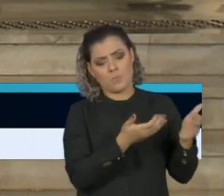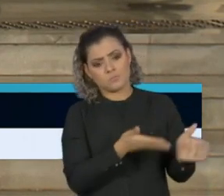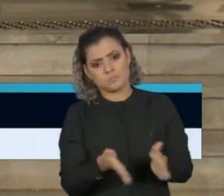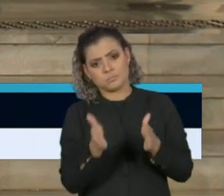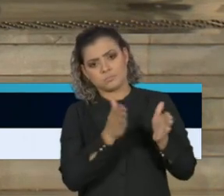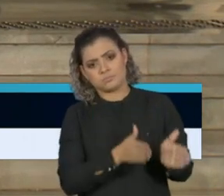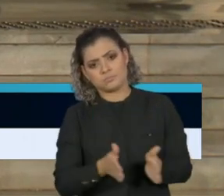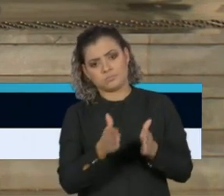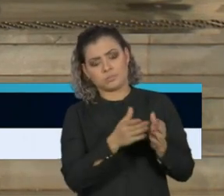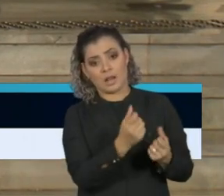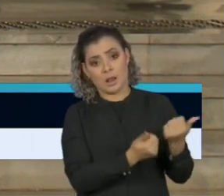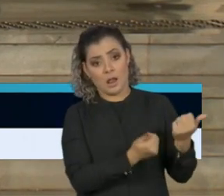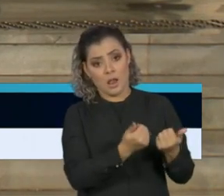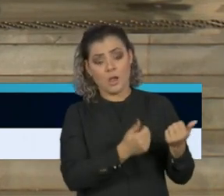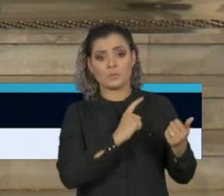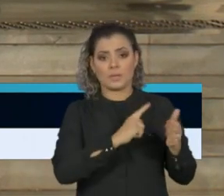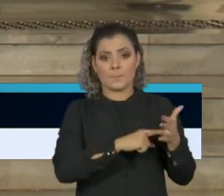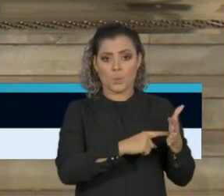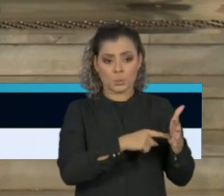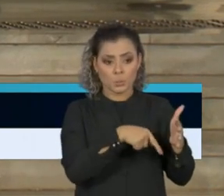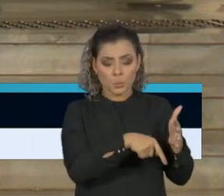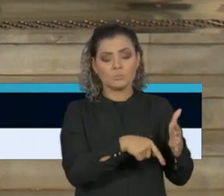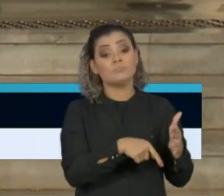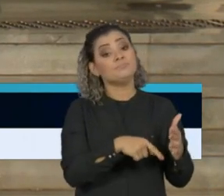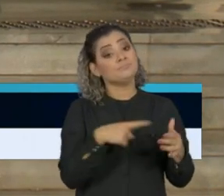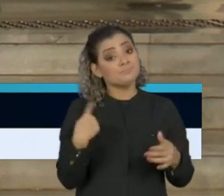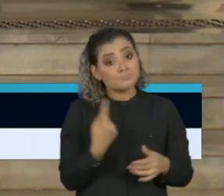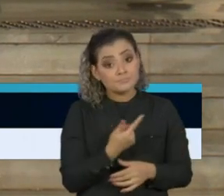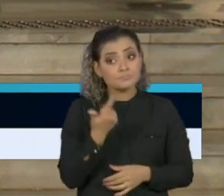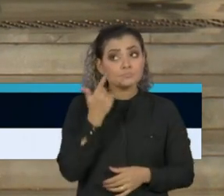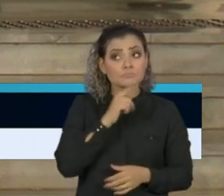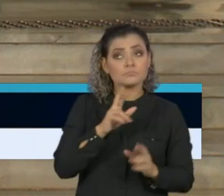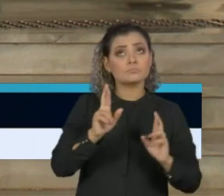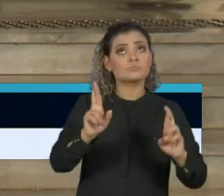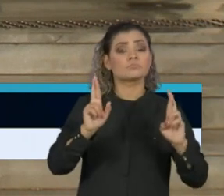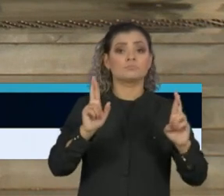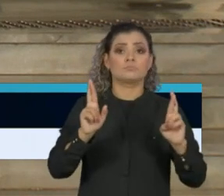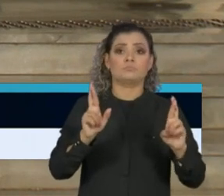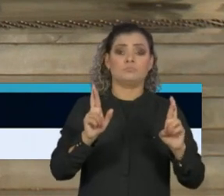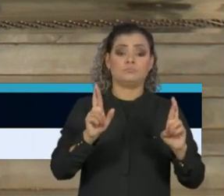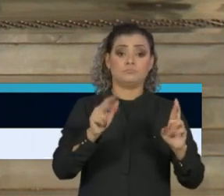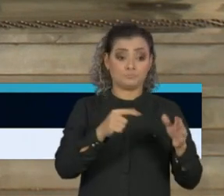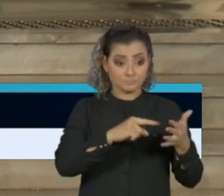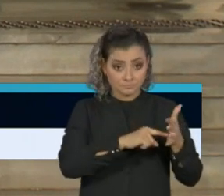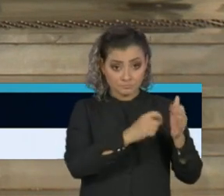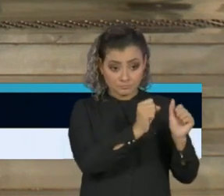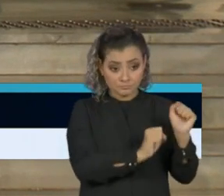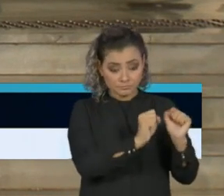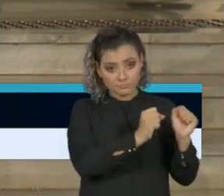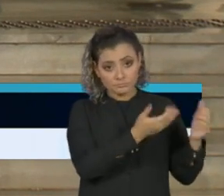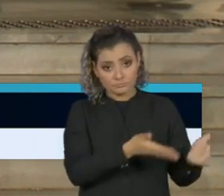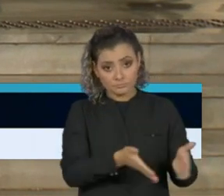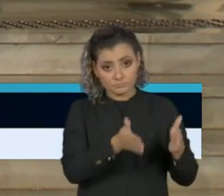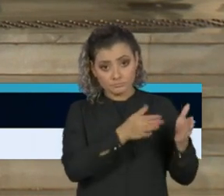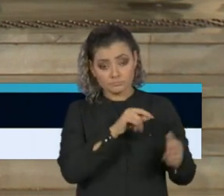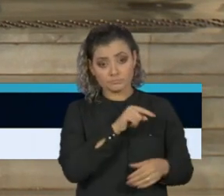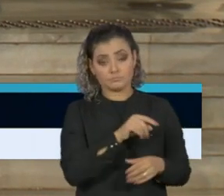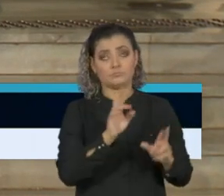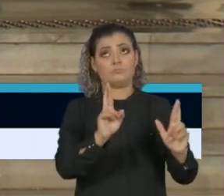indústria que faz, trabalha com motores. Talvez nós consigamos que essa indústria, também o governador vai dizer disso,